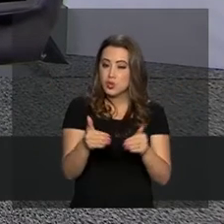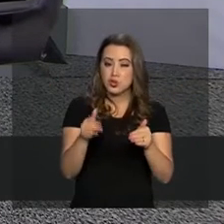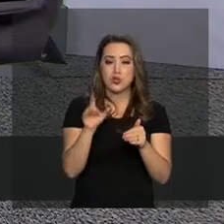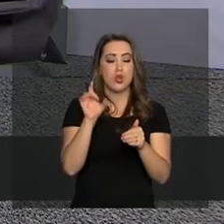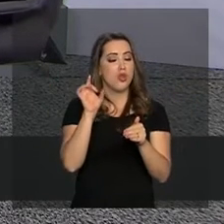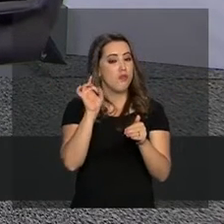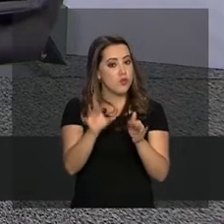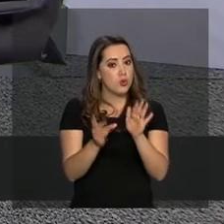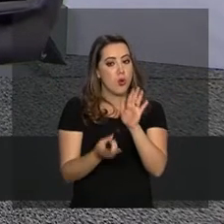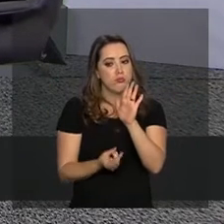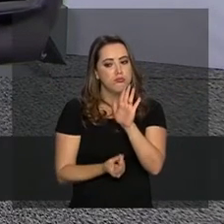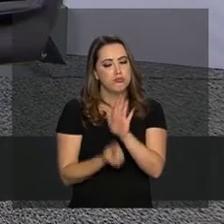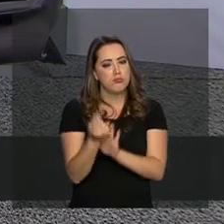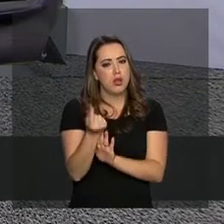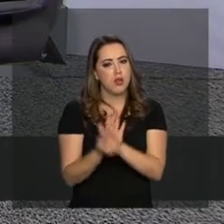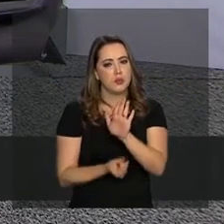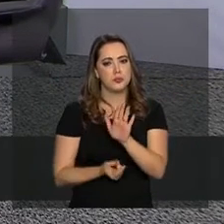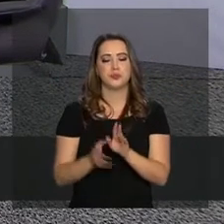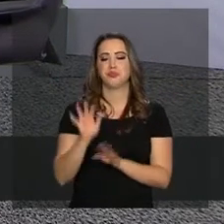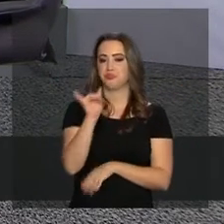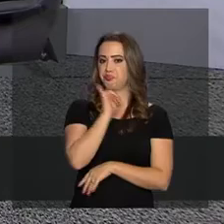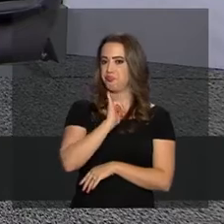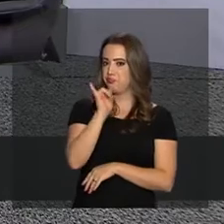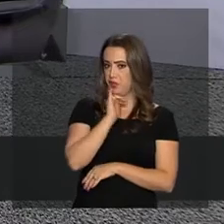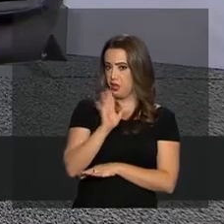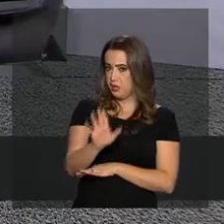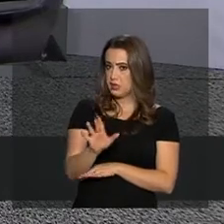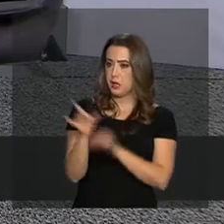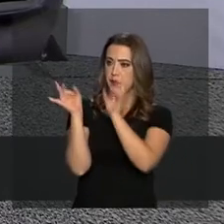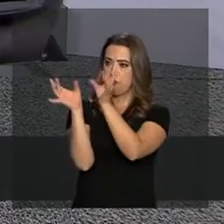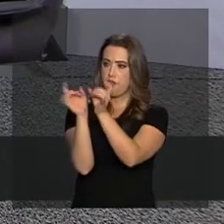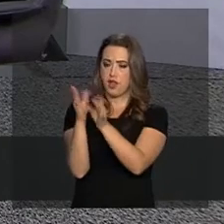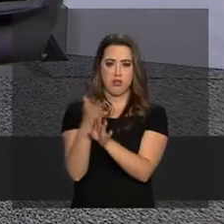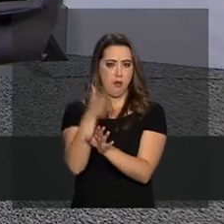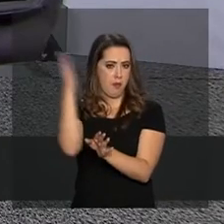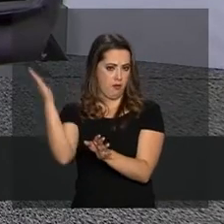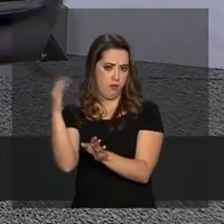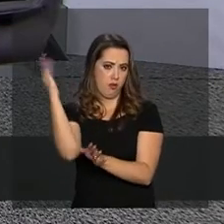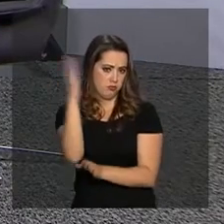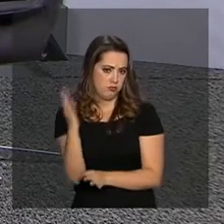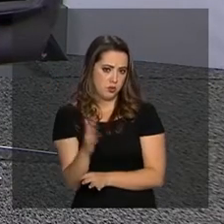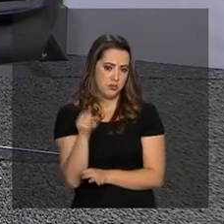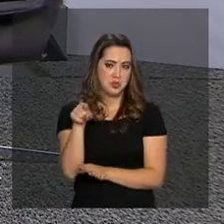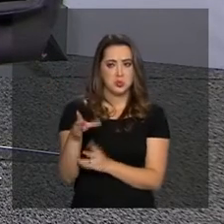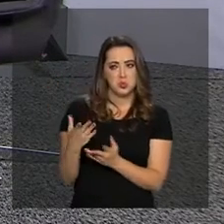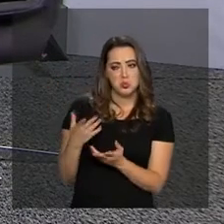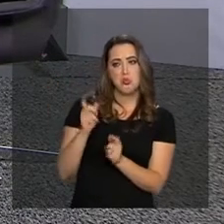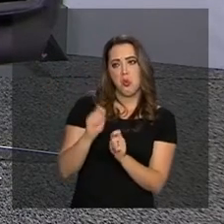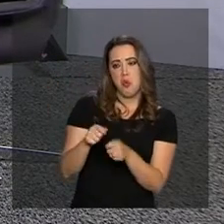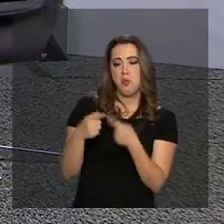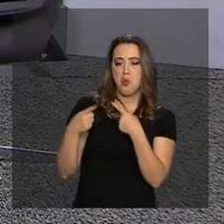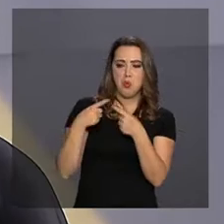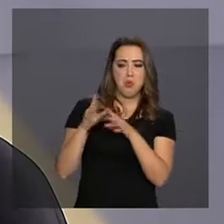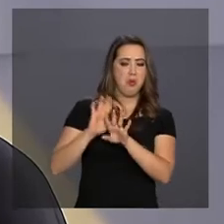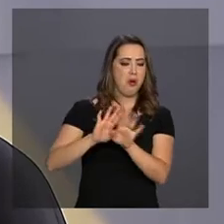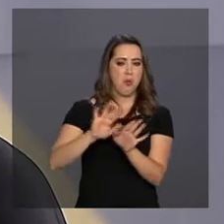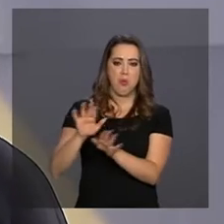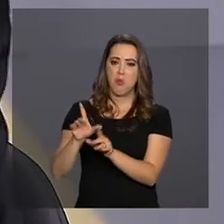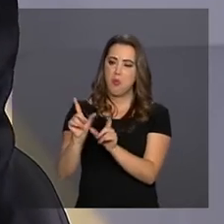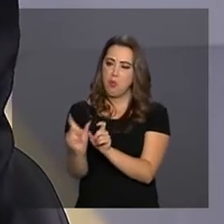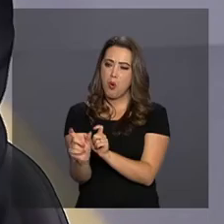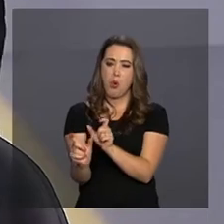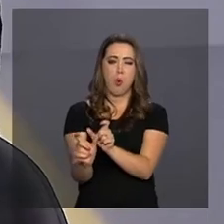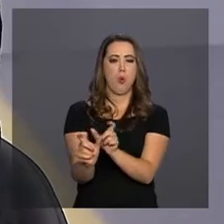exemplo, as questões de comércio internacional, elas tinham uma posição de coadjuvantes. A posição central eram os regimes